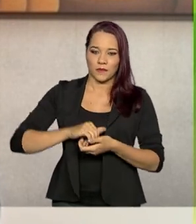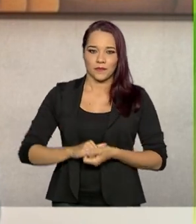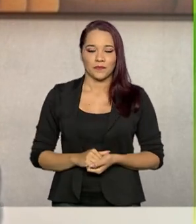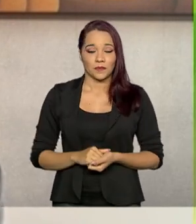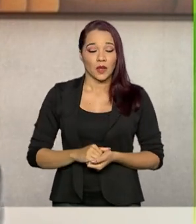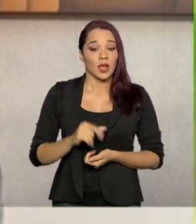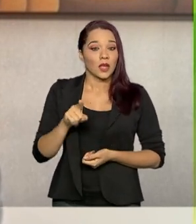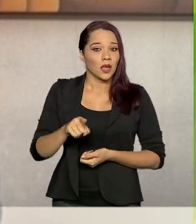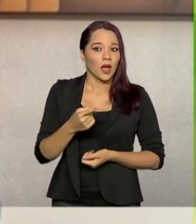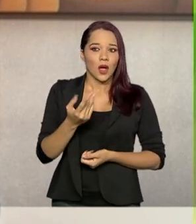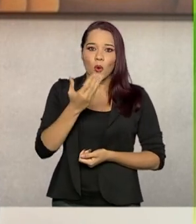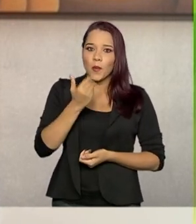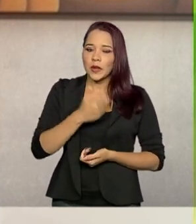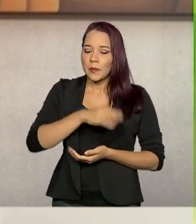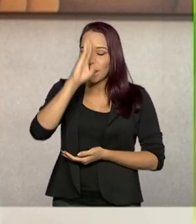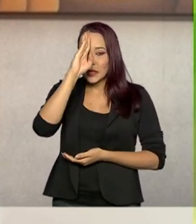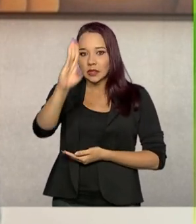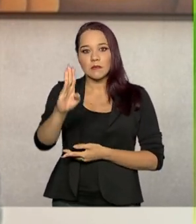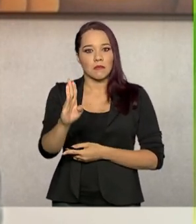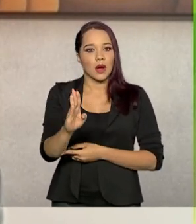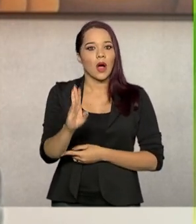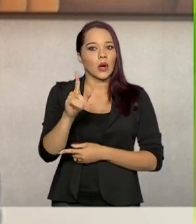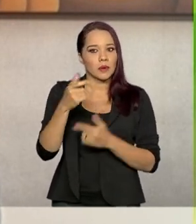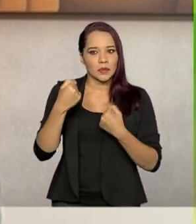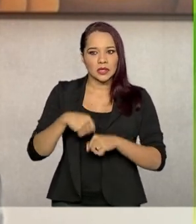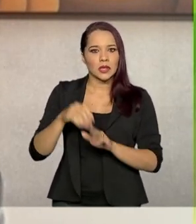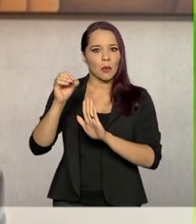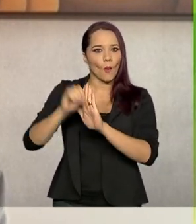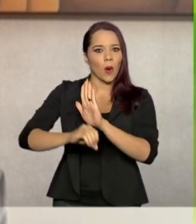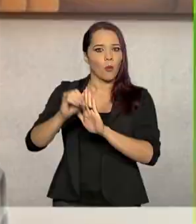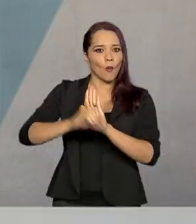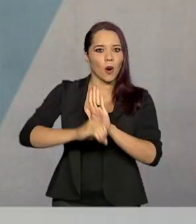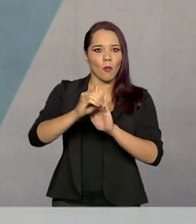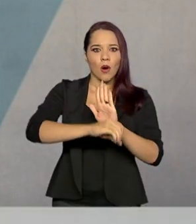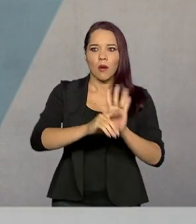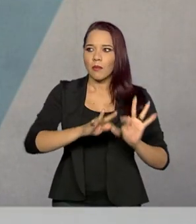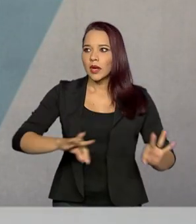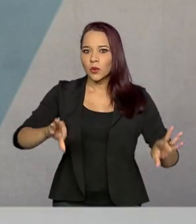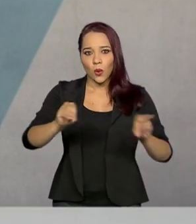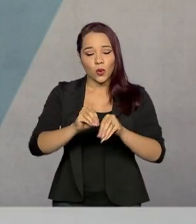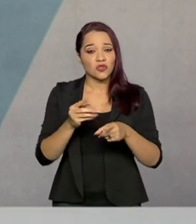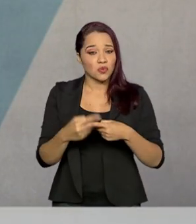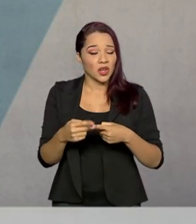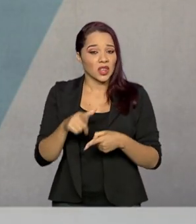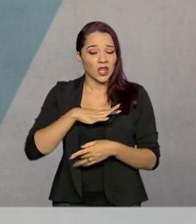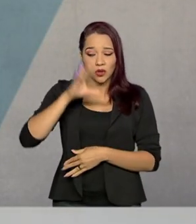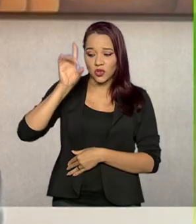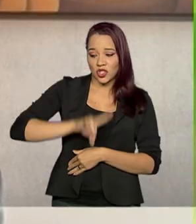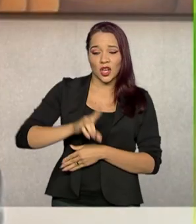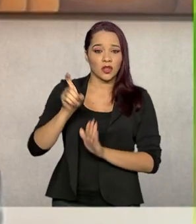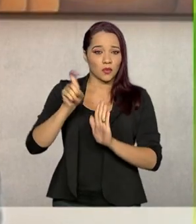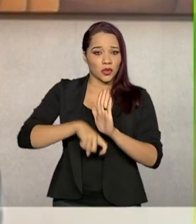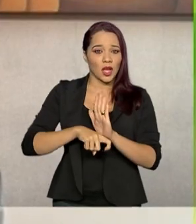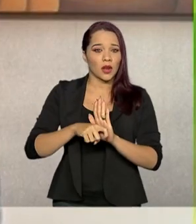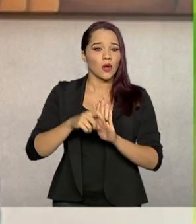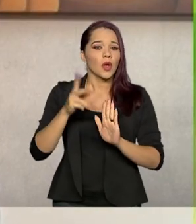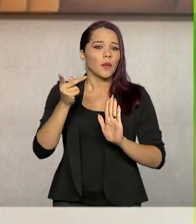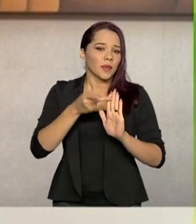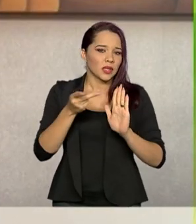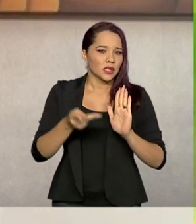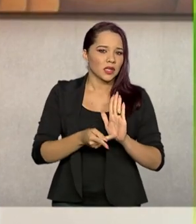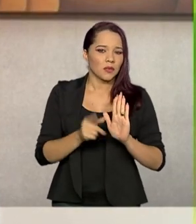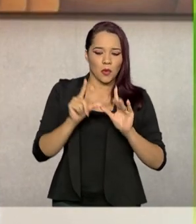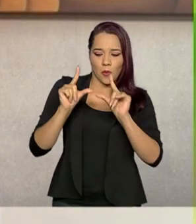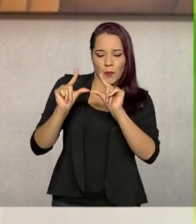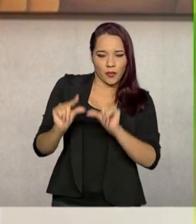primeira necessidade, que deveriam ser desonerados para todos, porque existe no direito tributário um princípio que se chama o